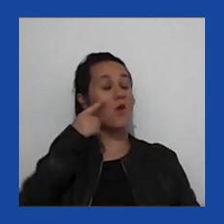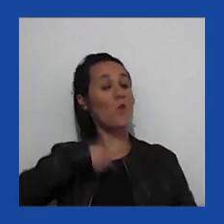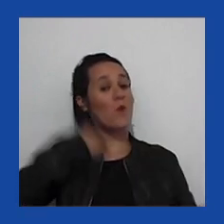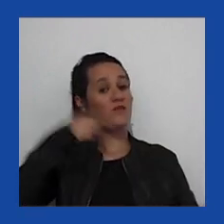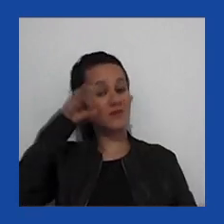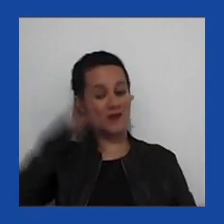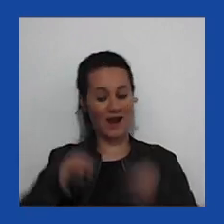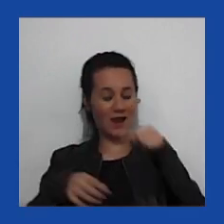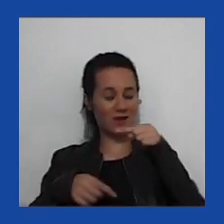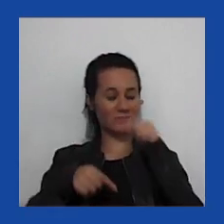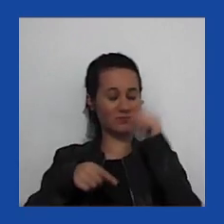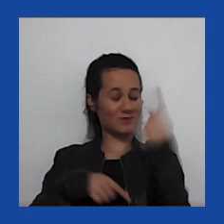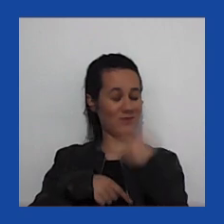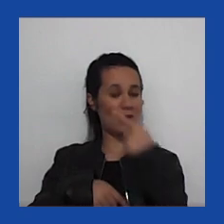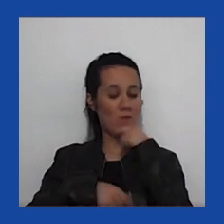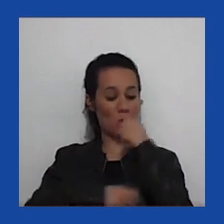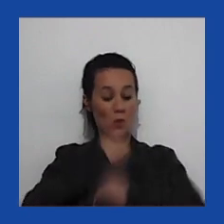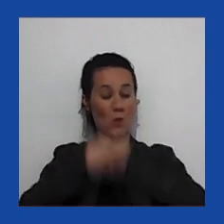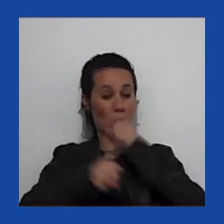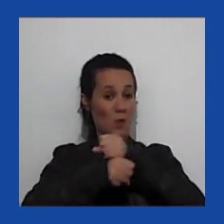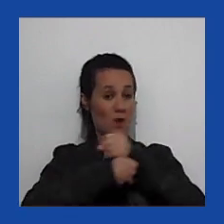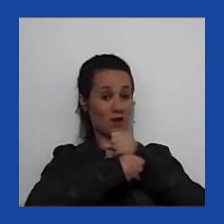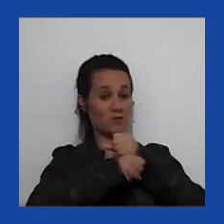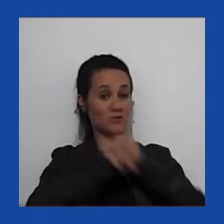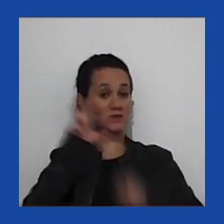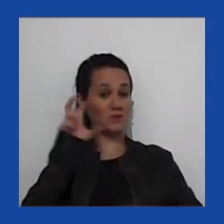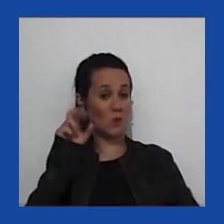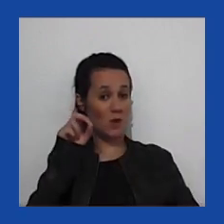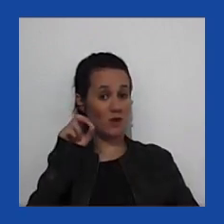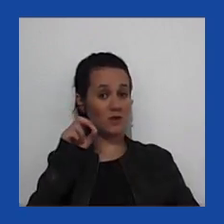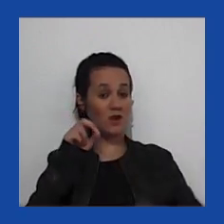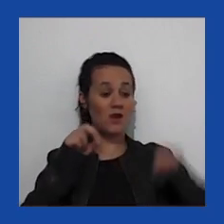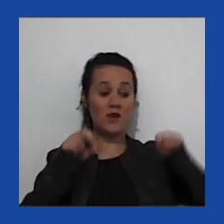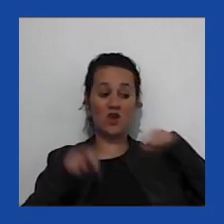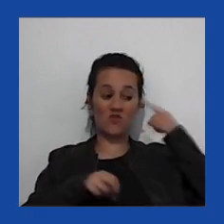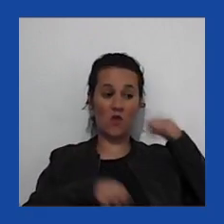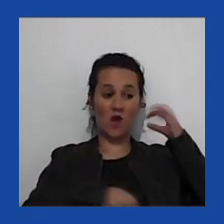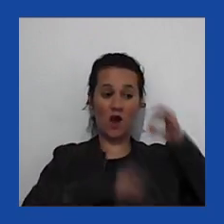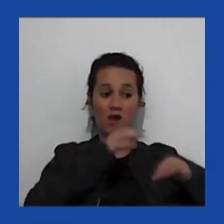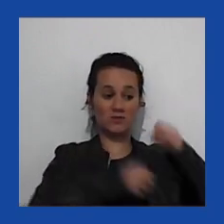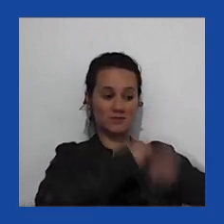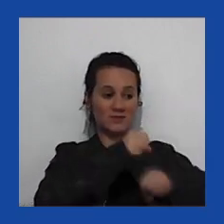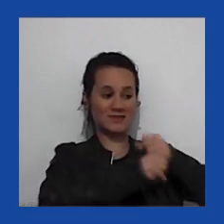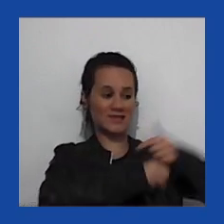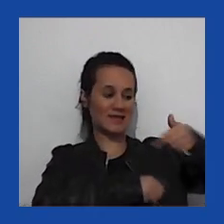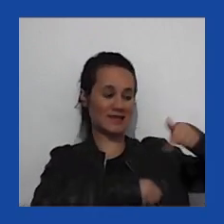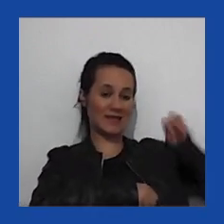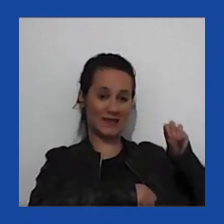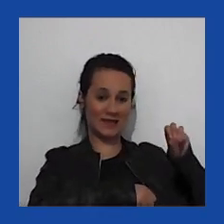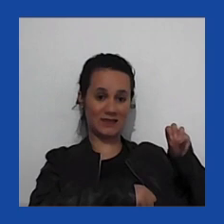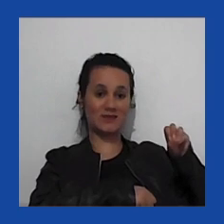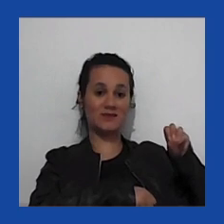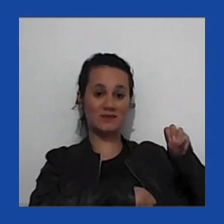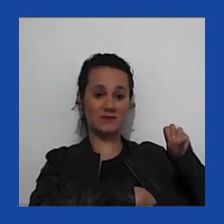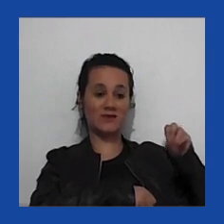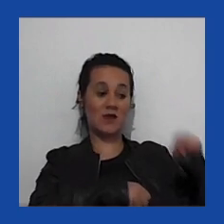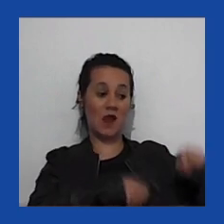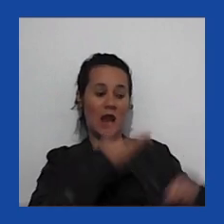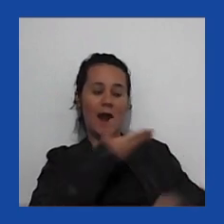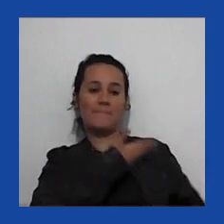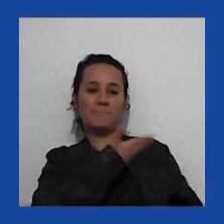McCarthy nos anos 50, que virou o advogado do Donald Trump nos anos 70, e um grande amigo do Donald Trump,